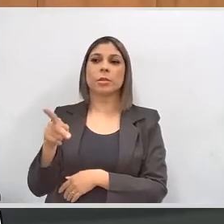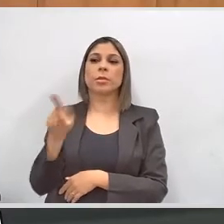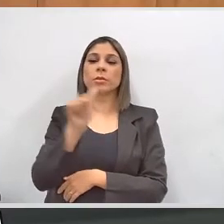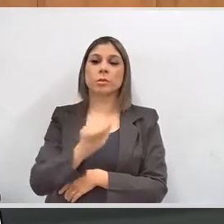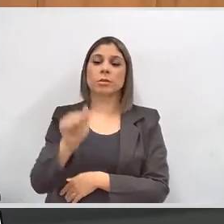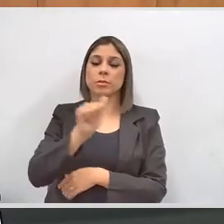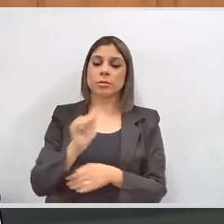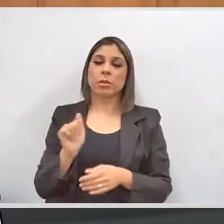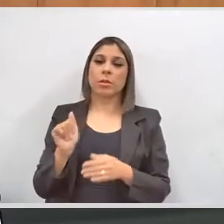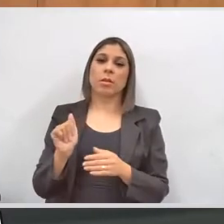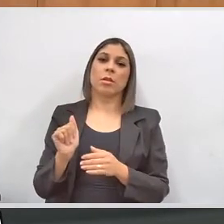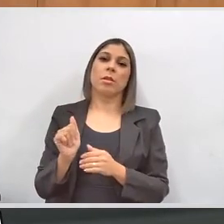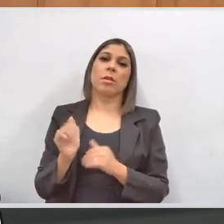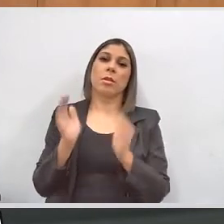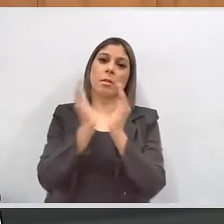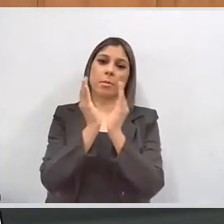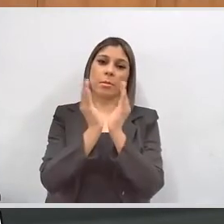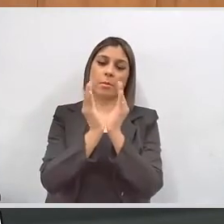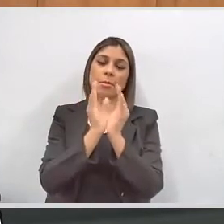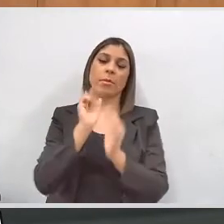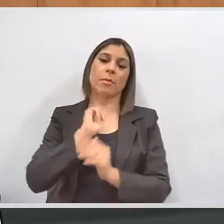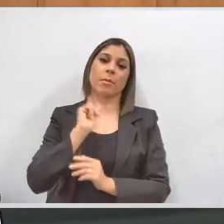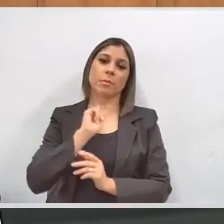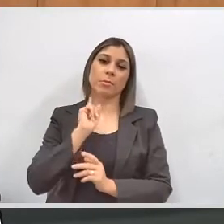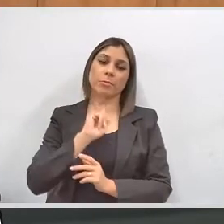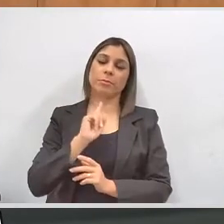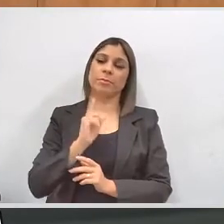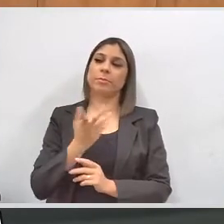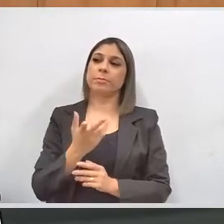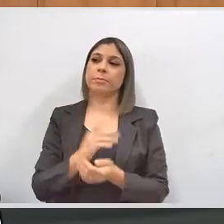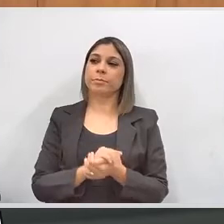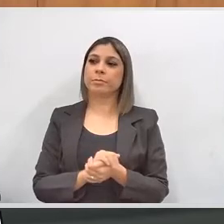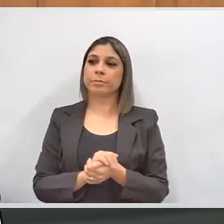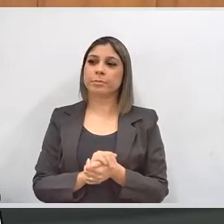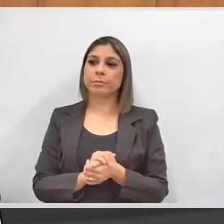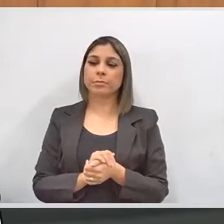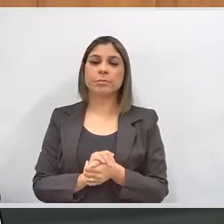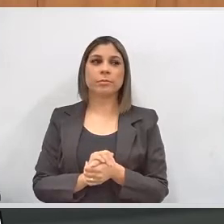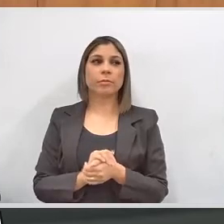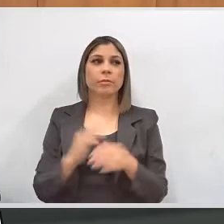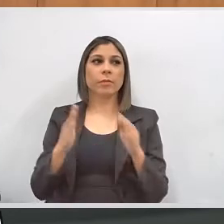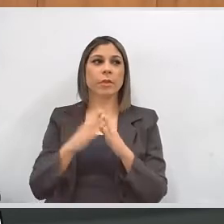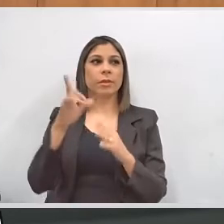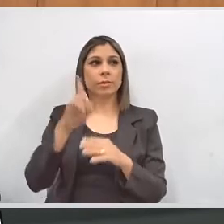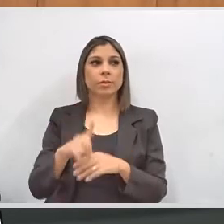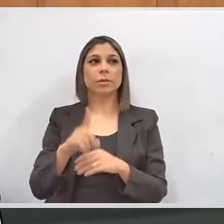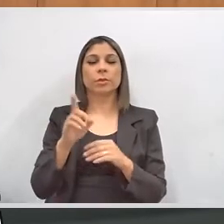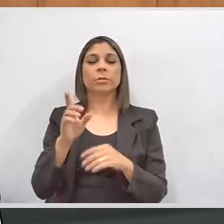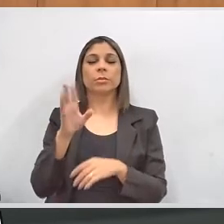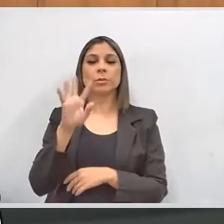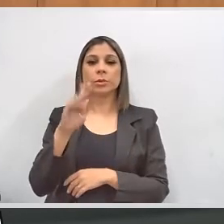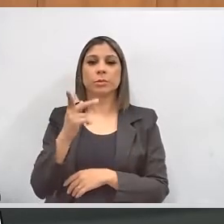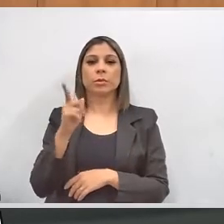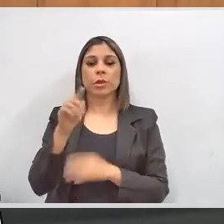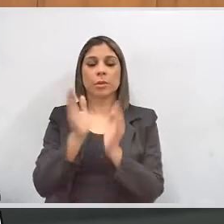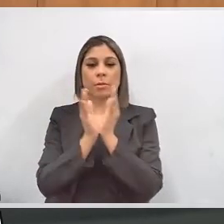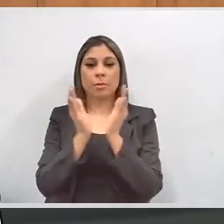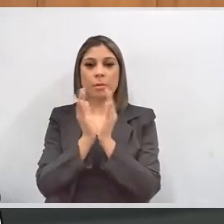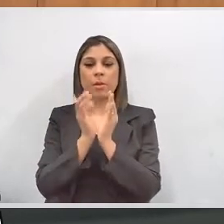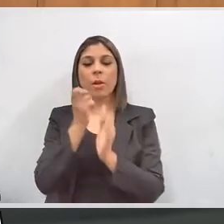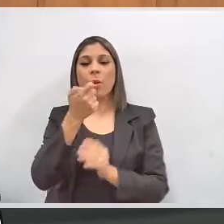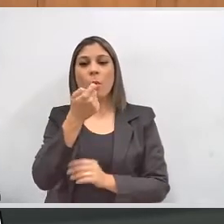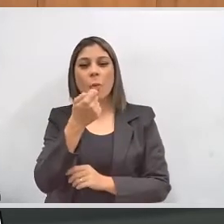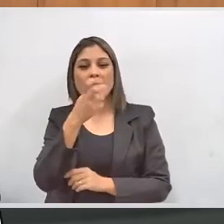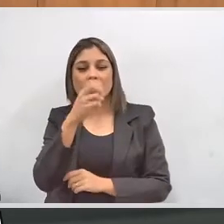Minas Gerais e que está conosco aqui, das Casas de Pessoas com Deficiência e das mais importantes, as APAES, situadas